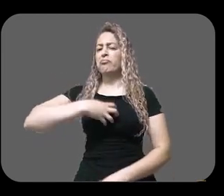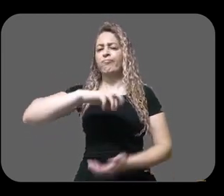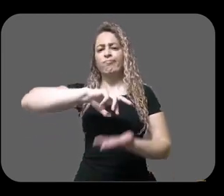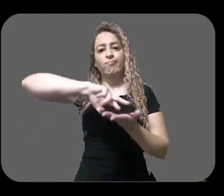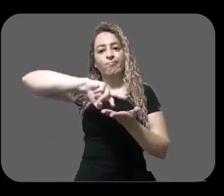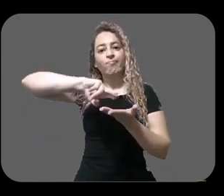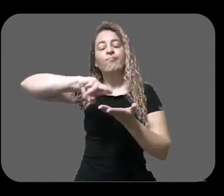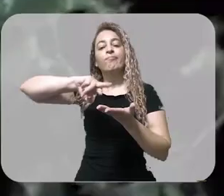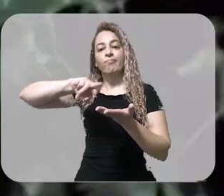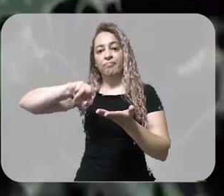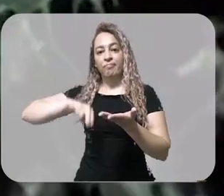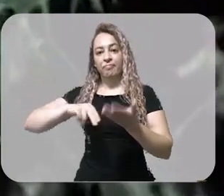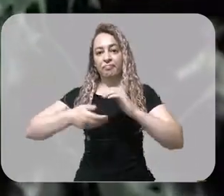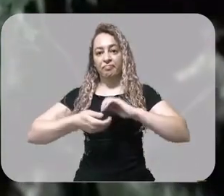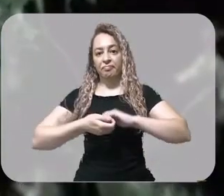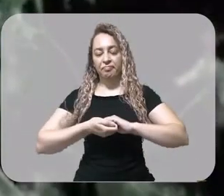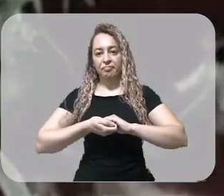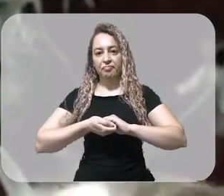sintomas, de características.